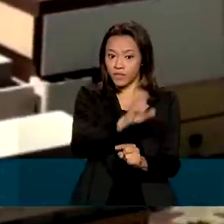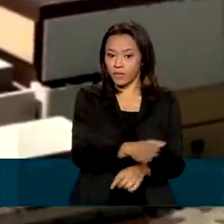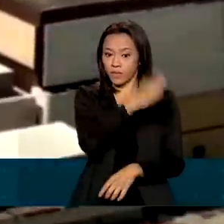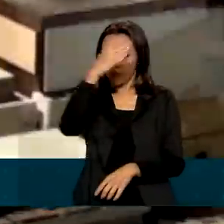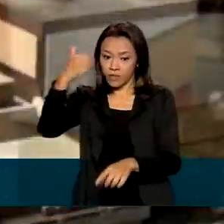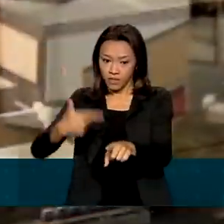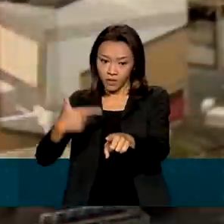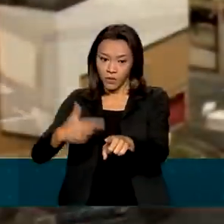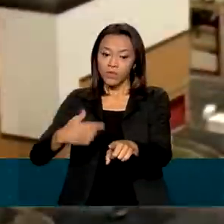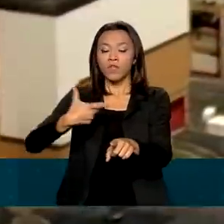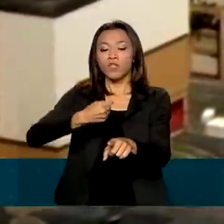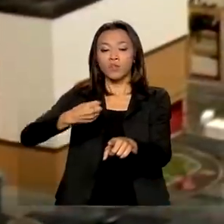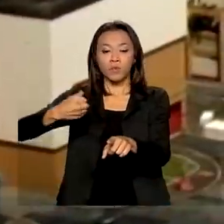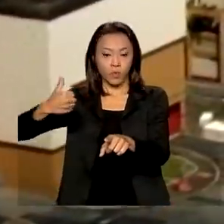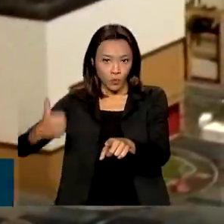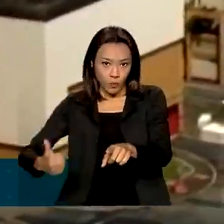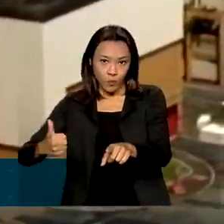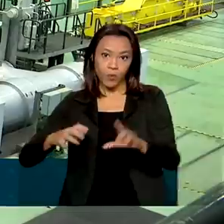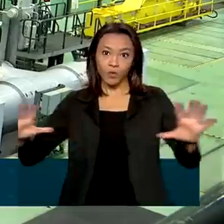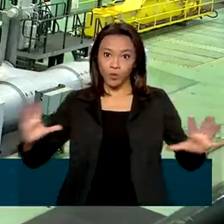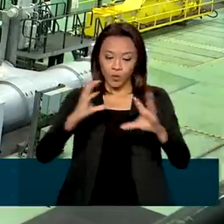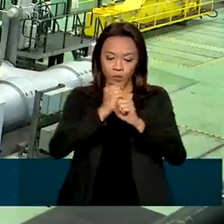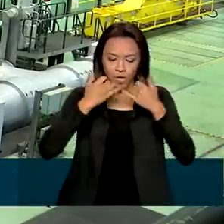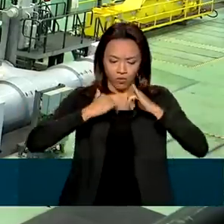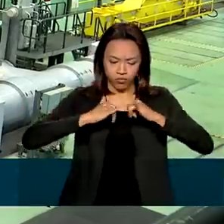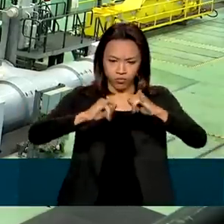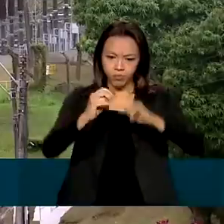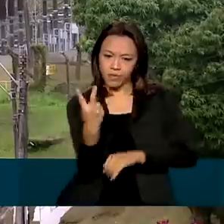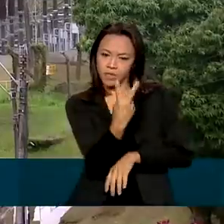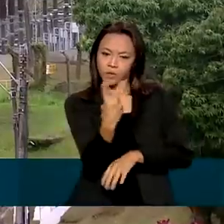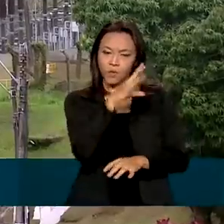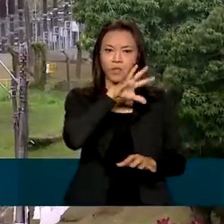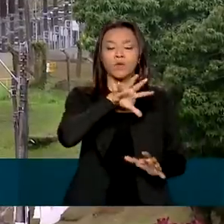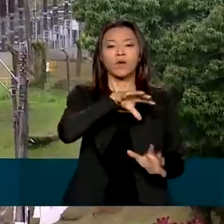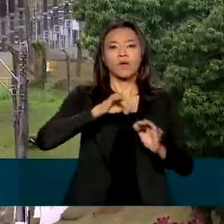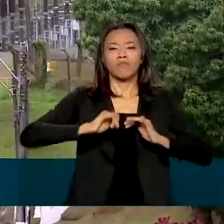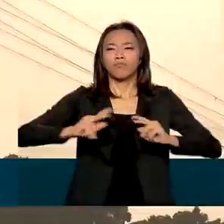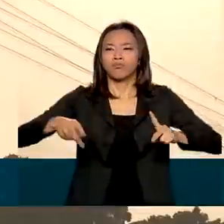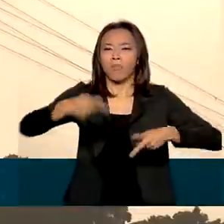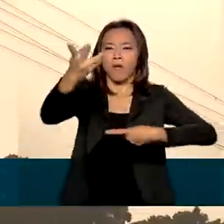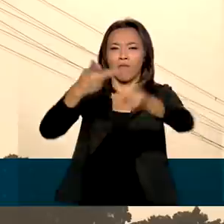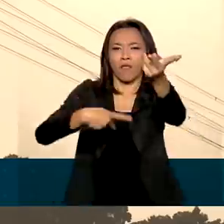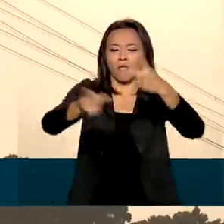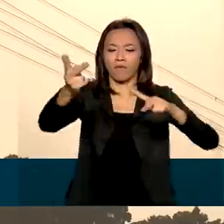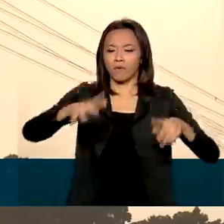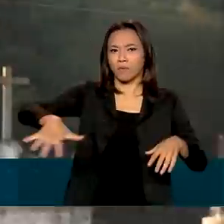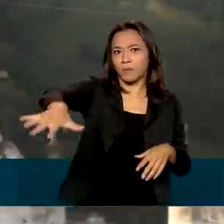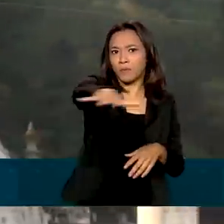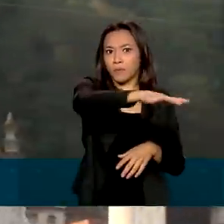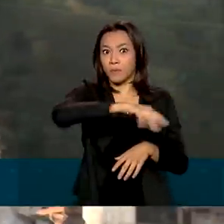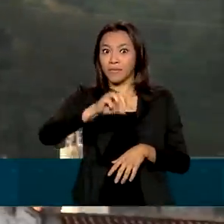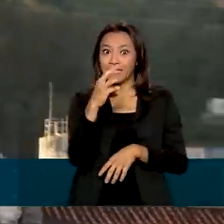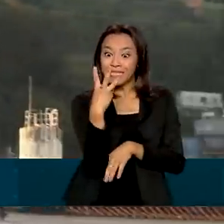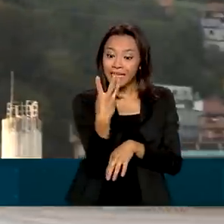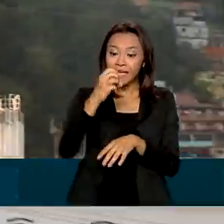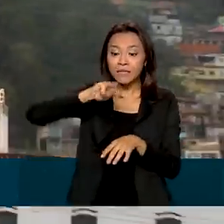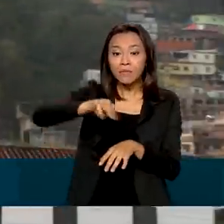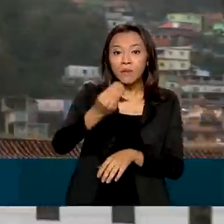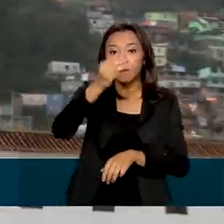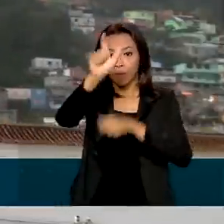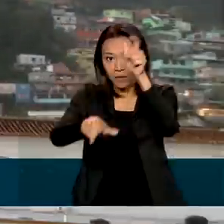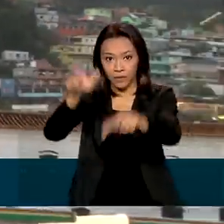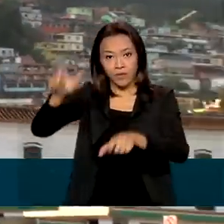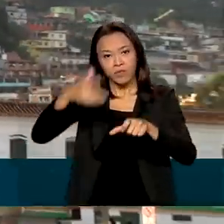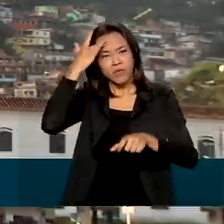2 em 2001. Ao todo, a energia gerada pelas usinas abastece uma região com cerca de 3 milhões de pessoas,